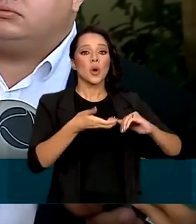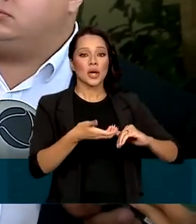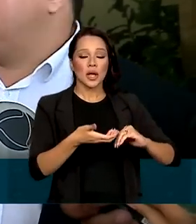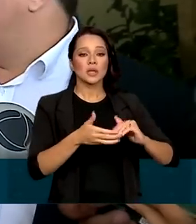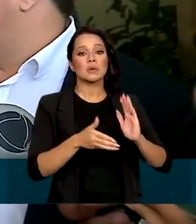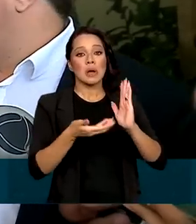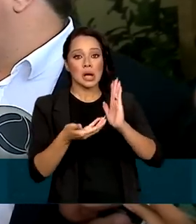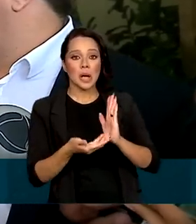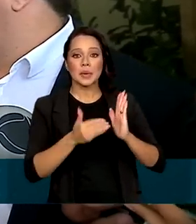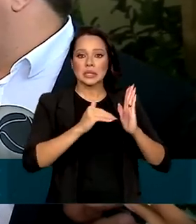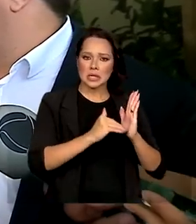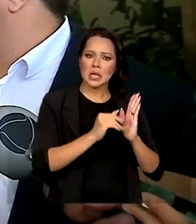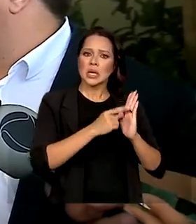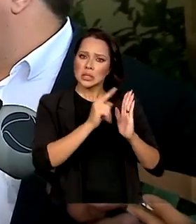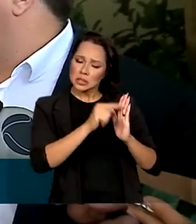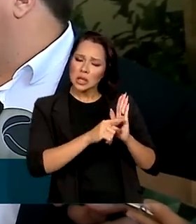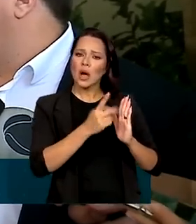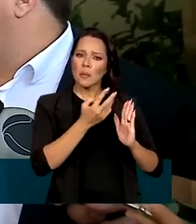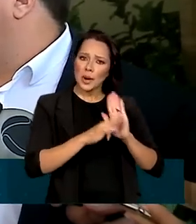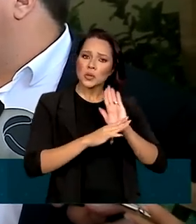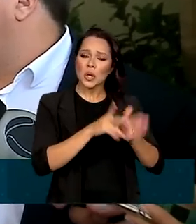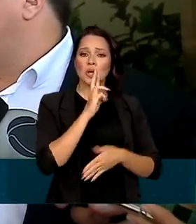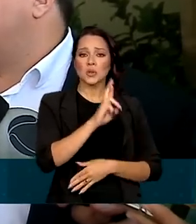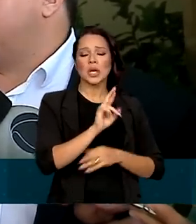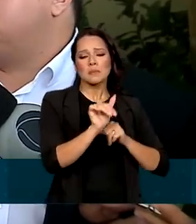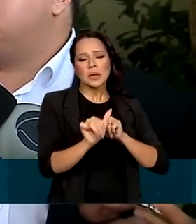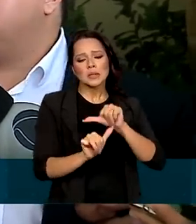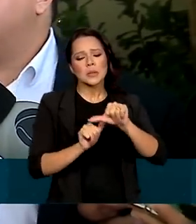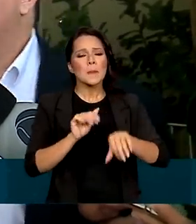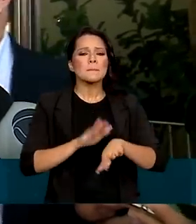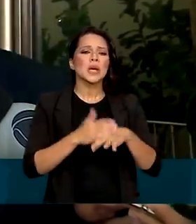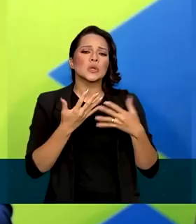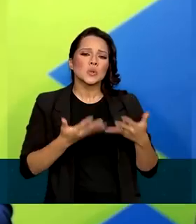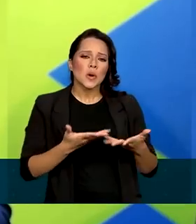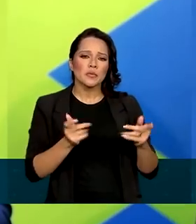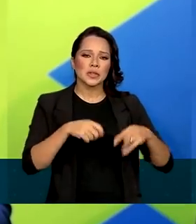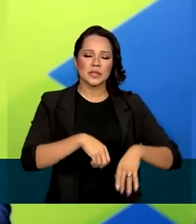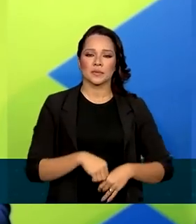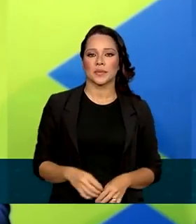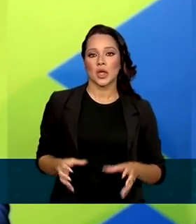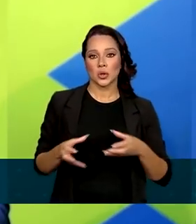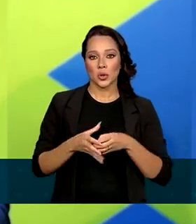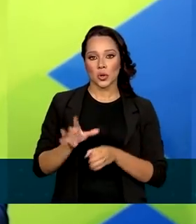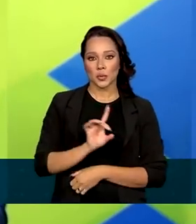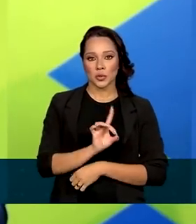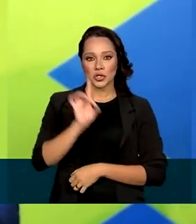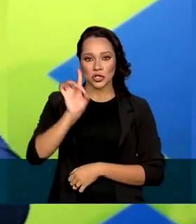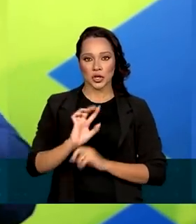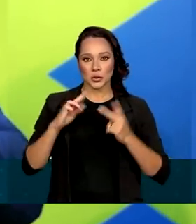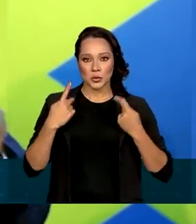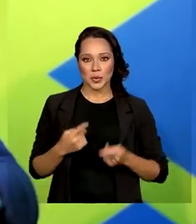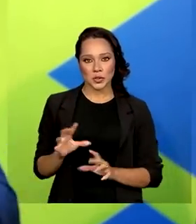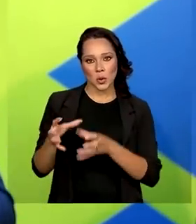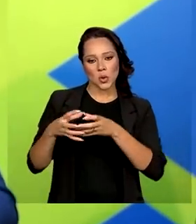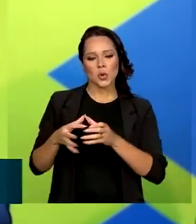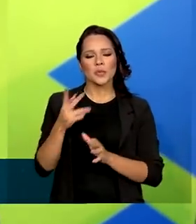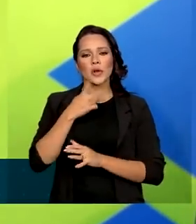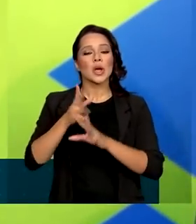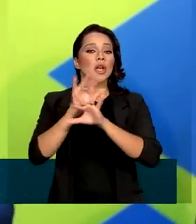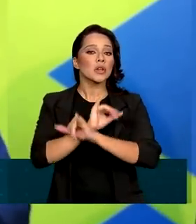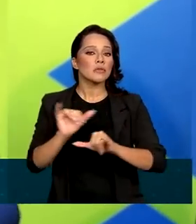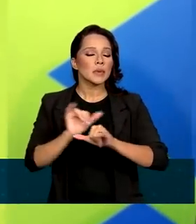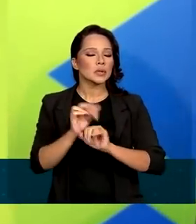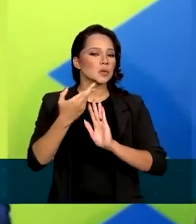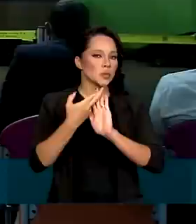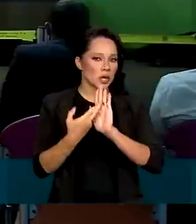são parte da solução de que essa transição seja a mais suave possível. No Grupo de Direitos Humanos, a equipe levantou dados